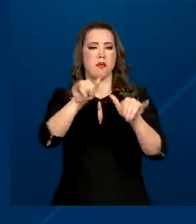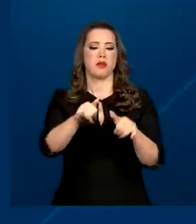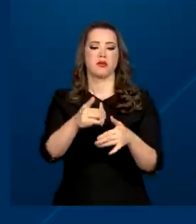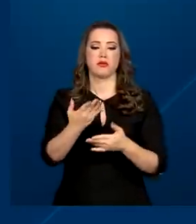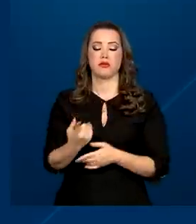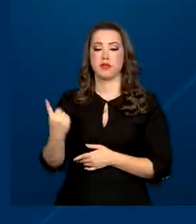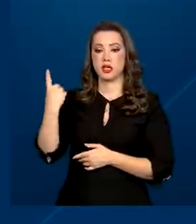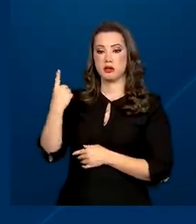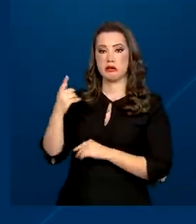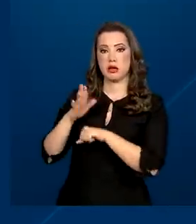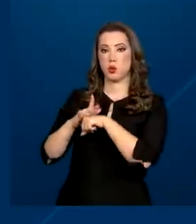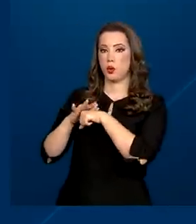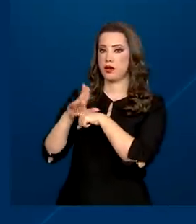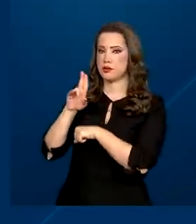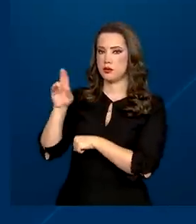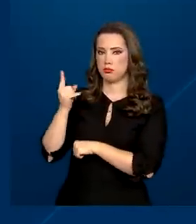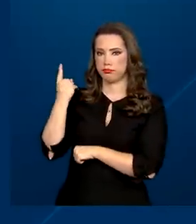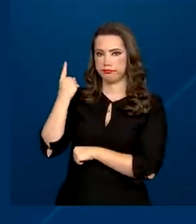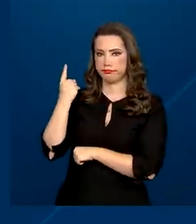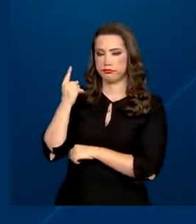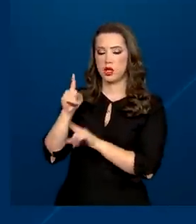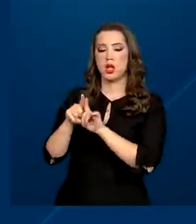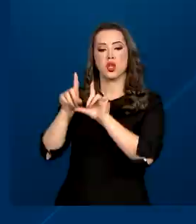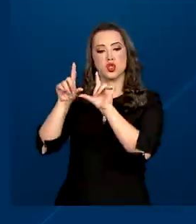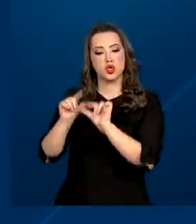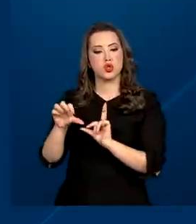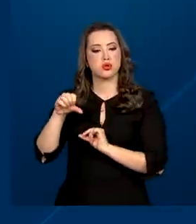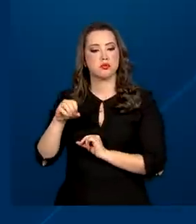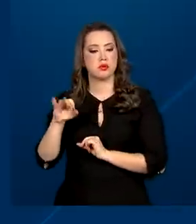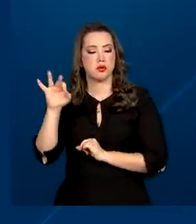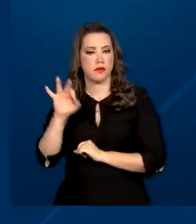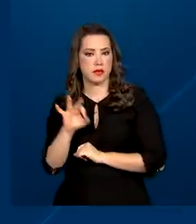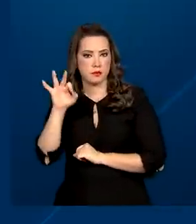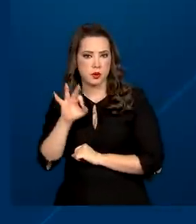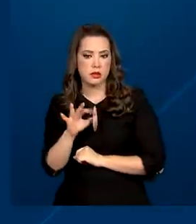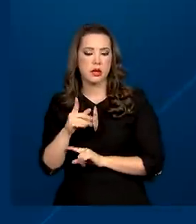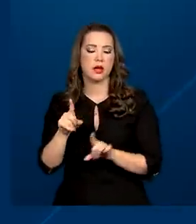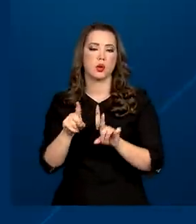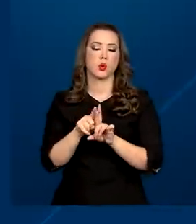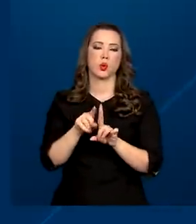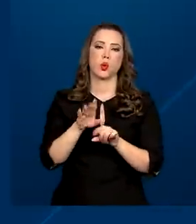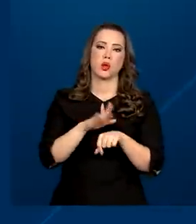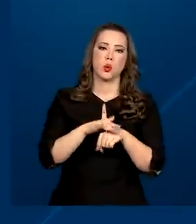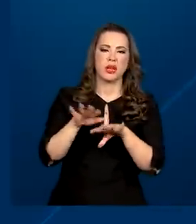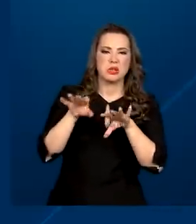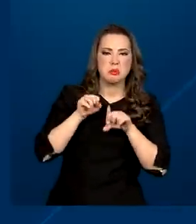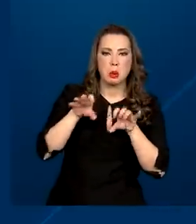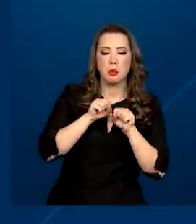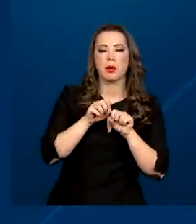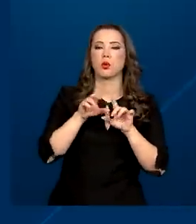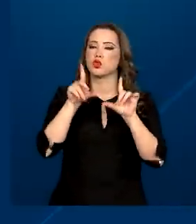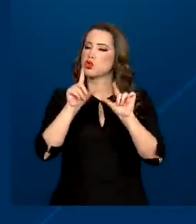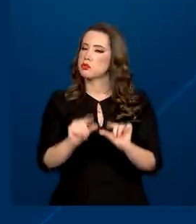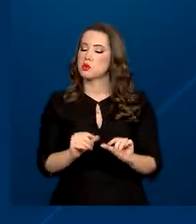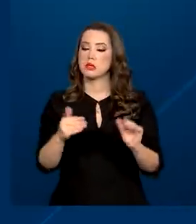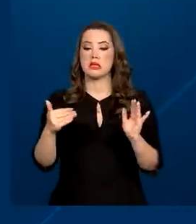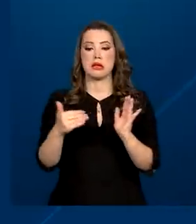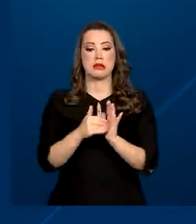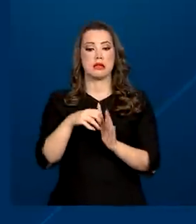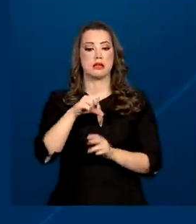reduzir em 90% a incidência da doença e em 95% o número de mortes até